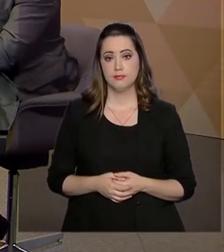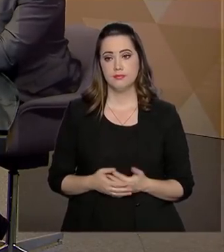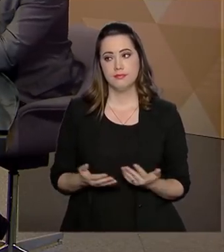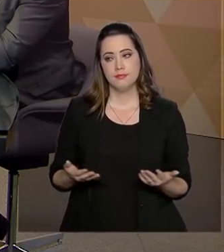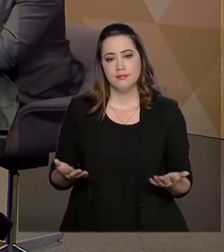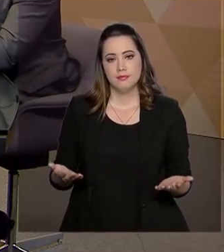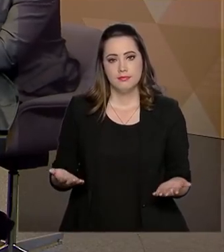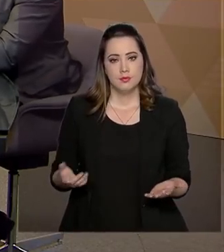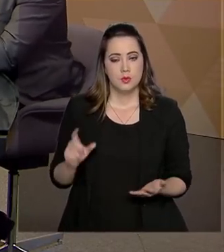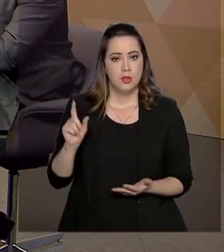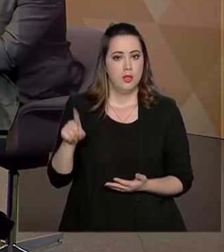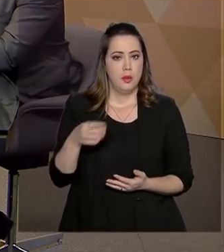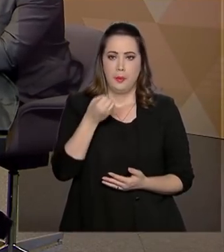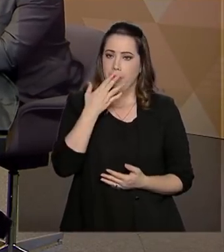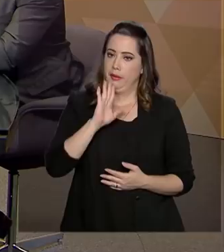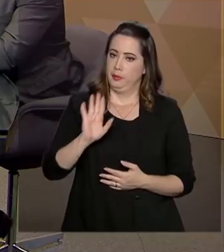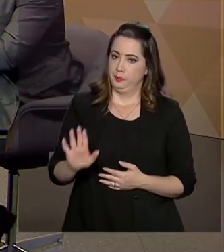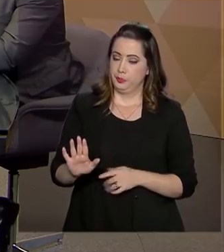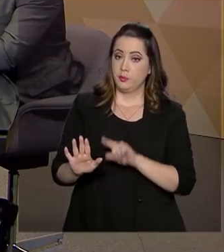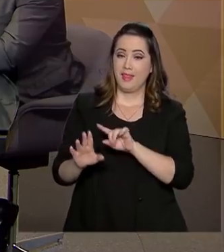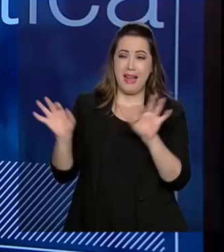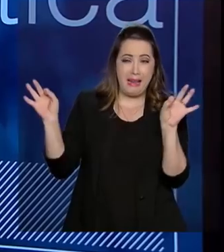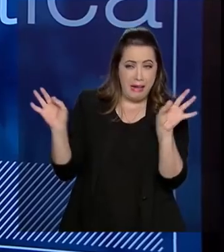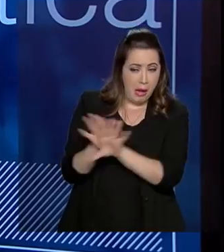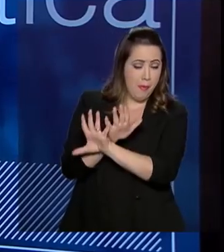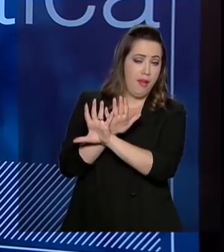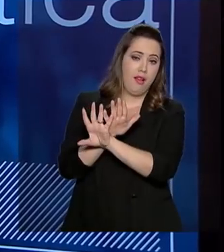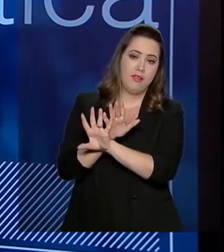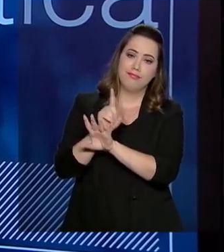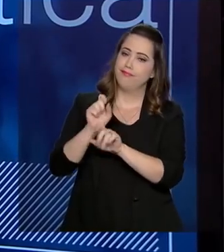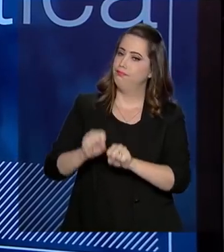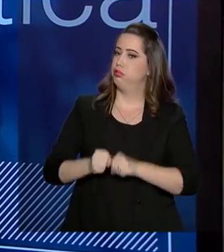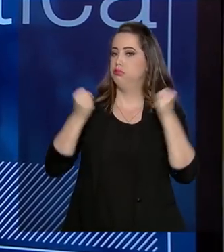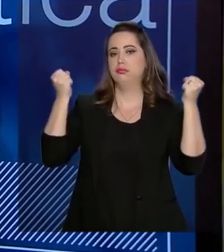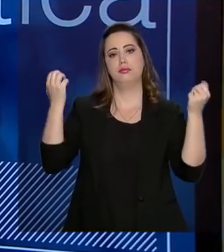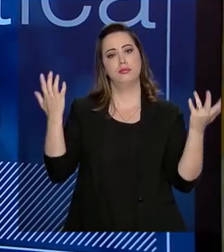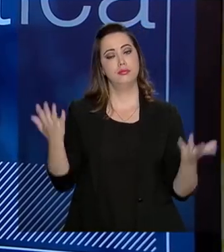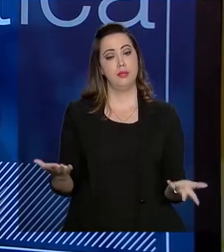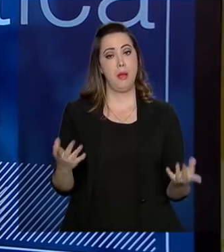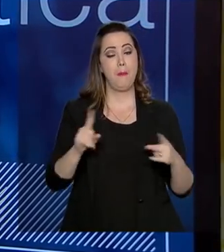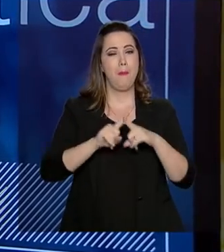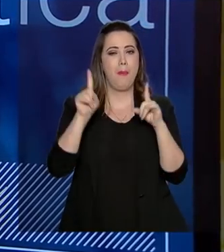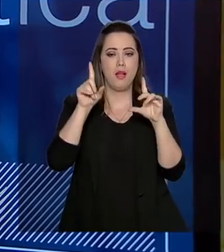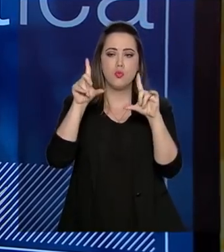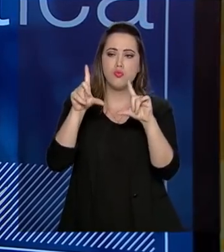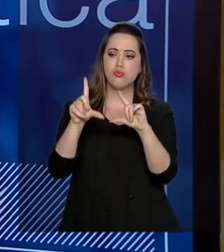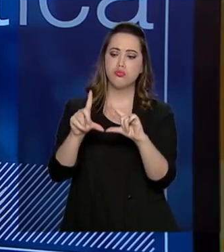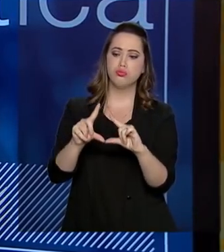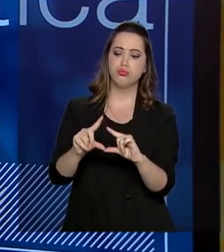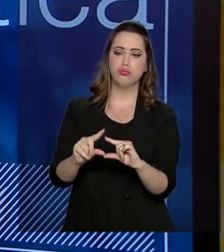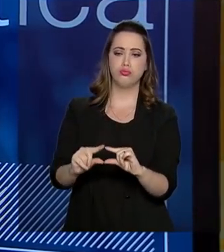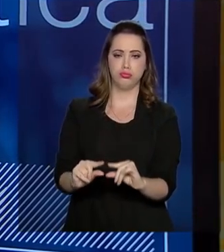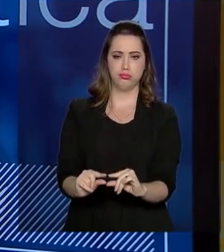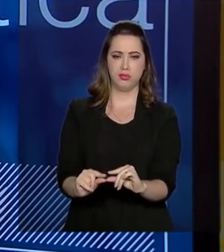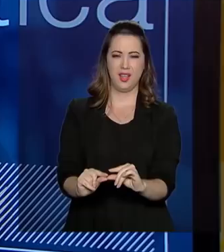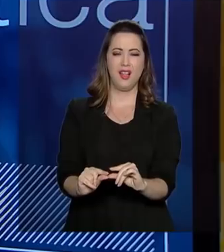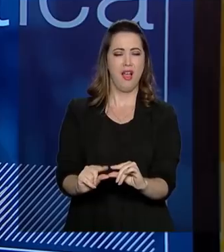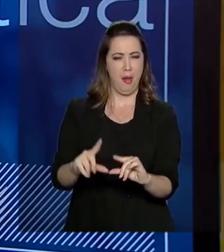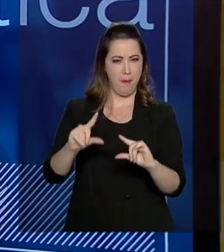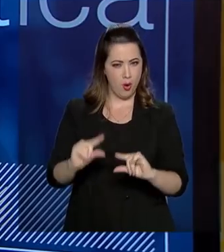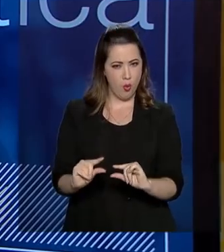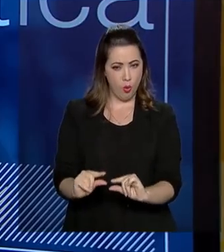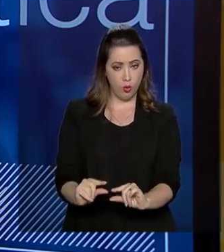Bem, acabar com a corrupção é impossível. Mas mitigar essa corrupção, levar a níveis